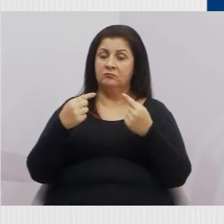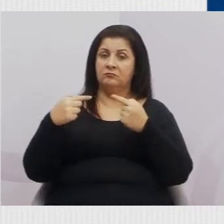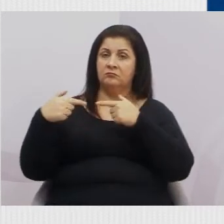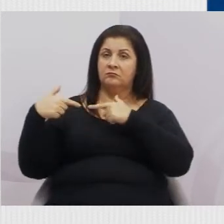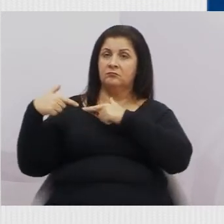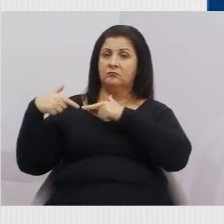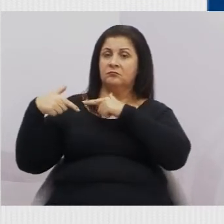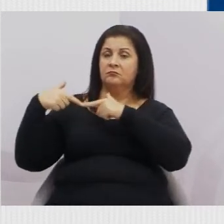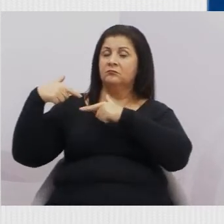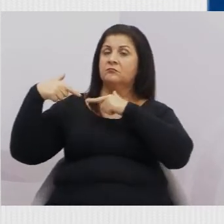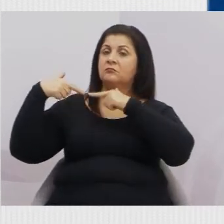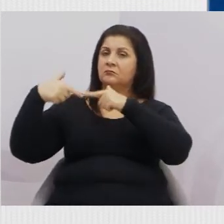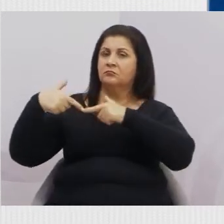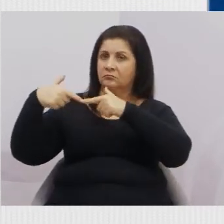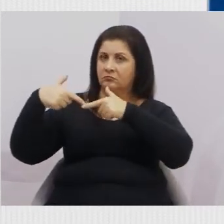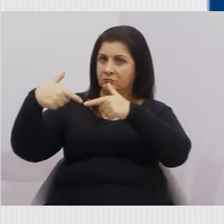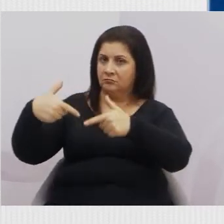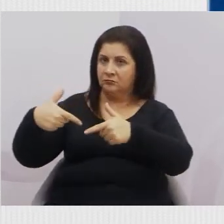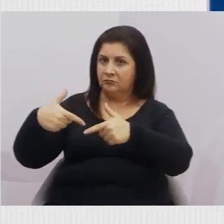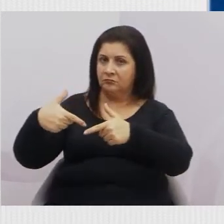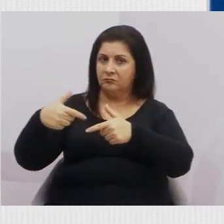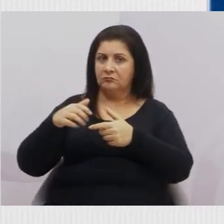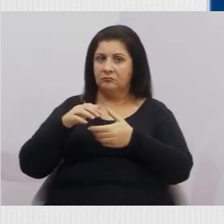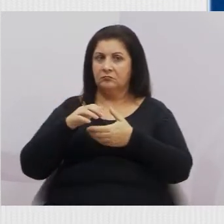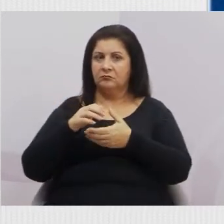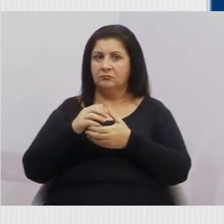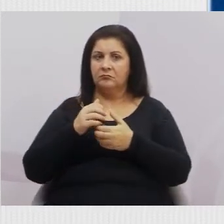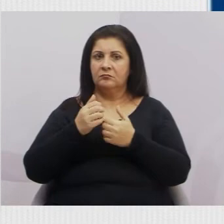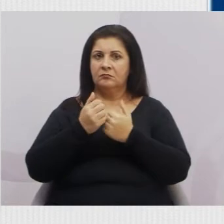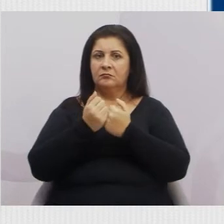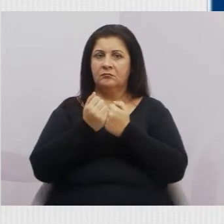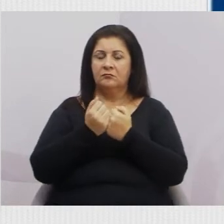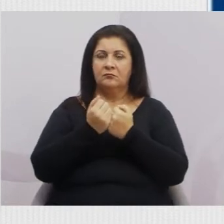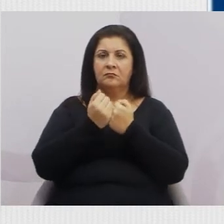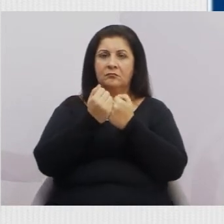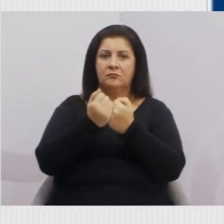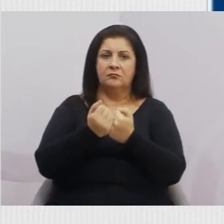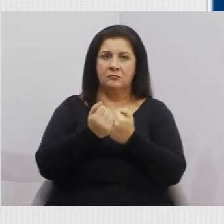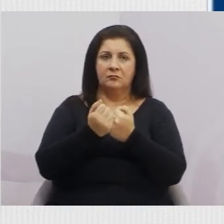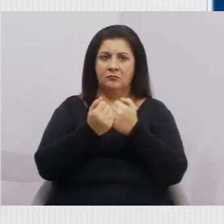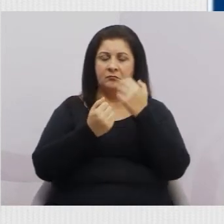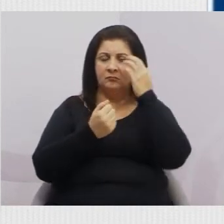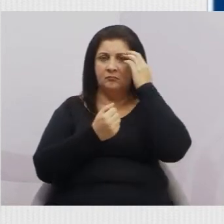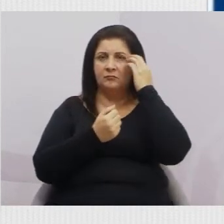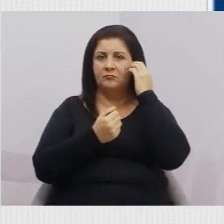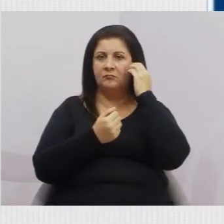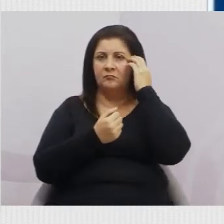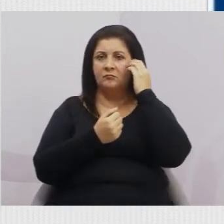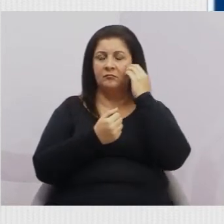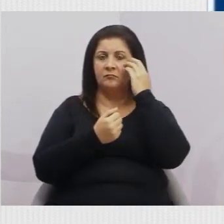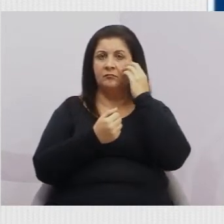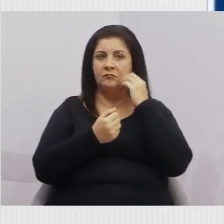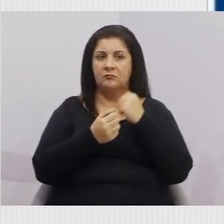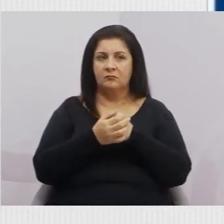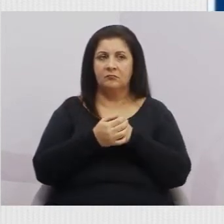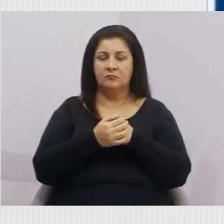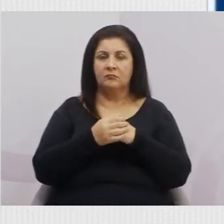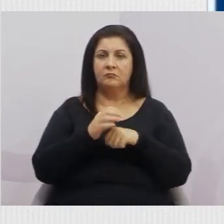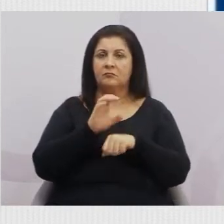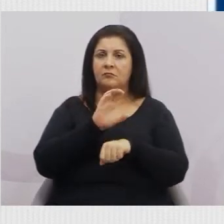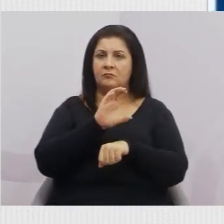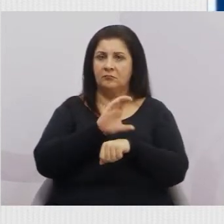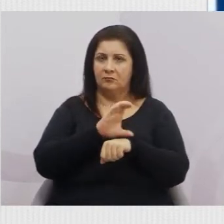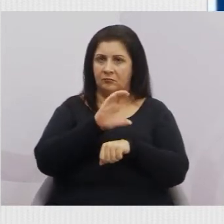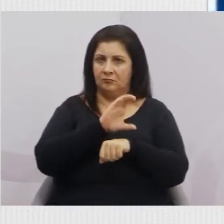somos, nós apoiamos o casamento tradicional, nos moldes que está na Constituição